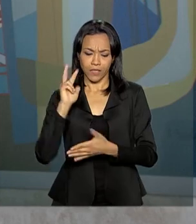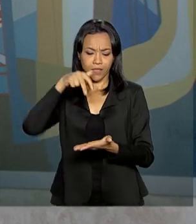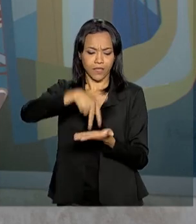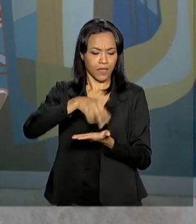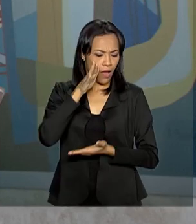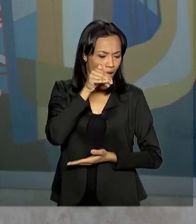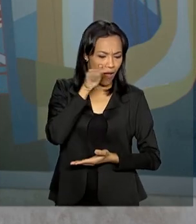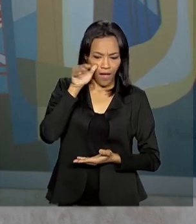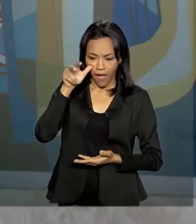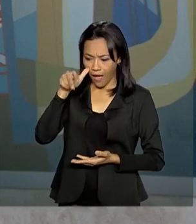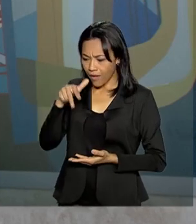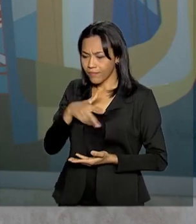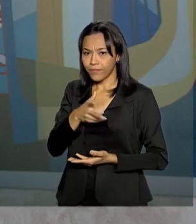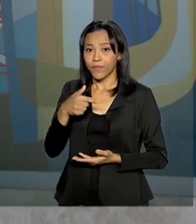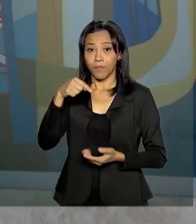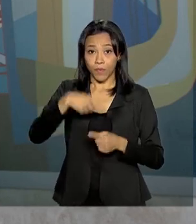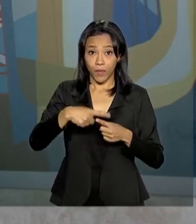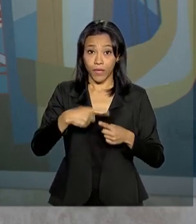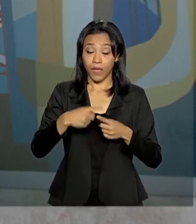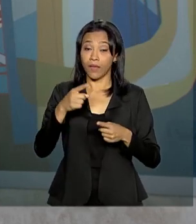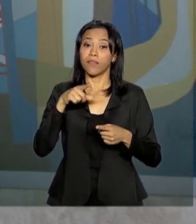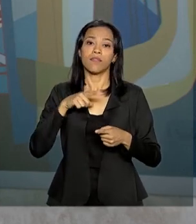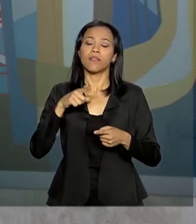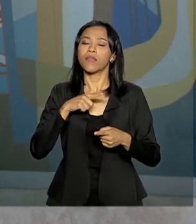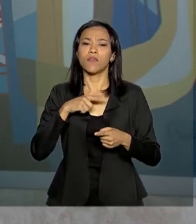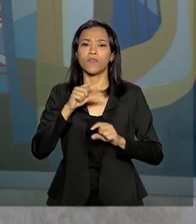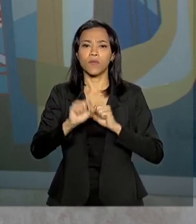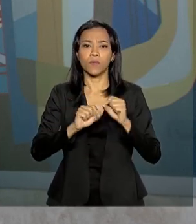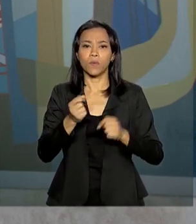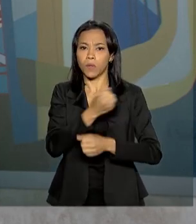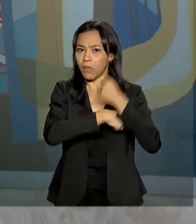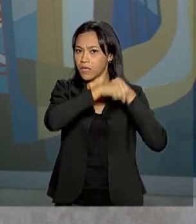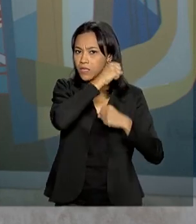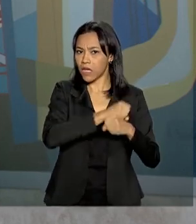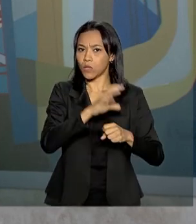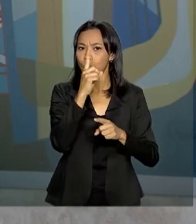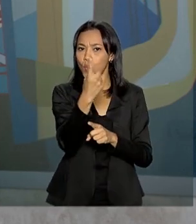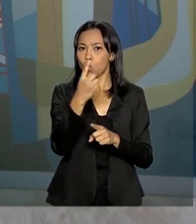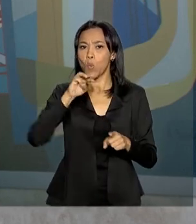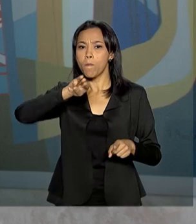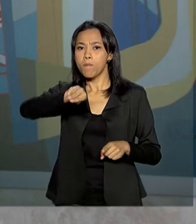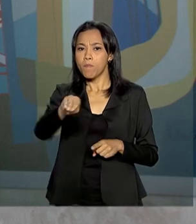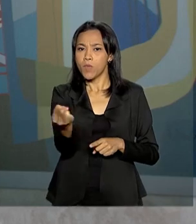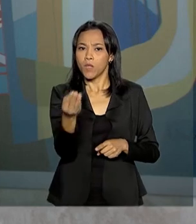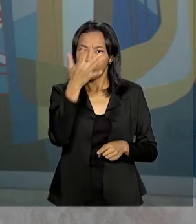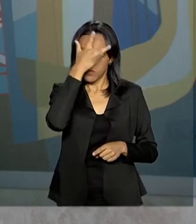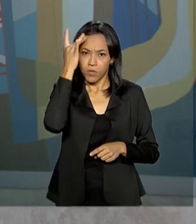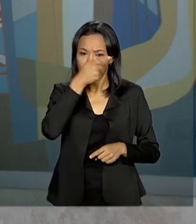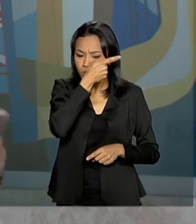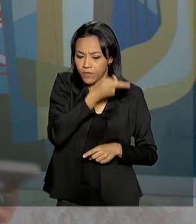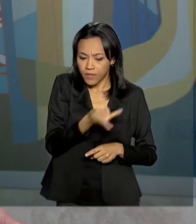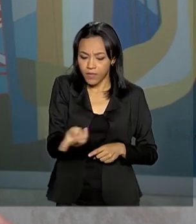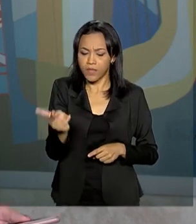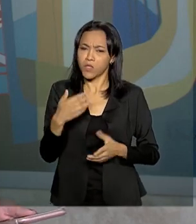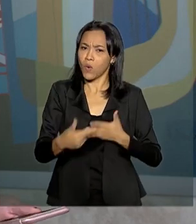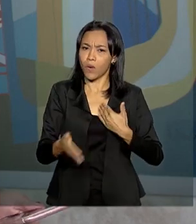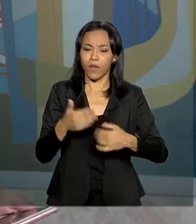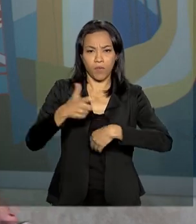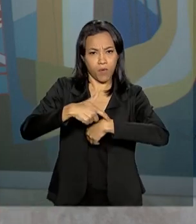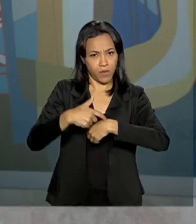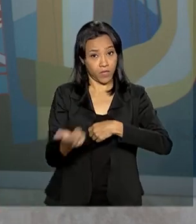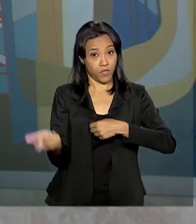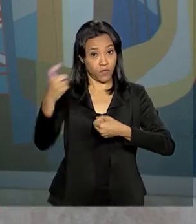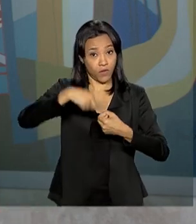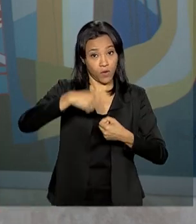No ano passado, a hidrelétrica ultrapassou a marca de 1 milhão de visitantes. A gente pode voltar a qualquer momento